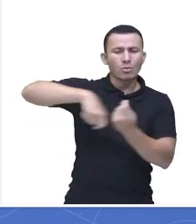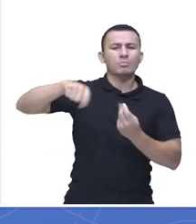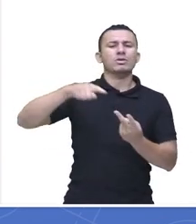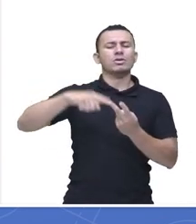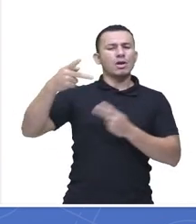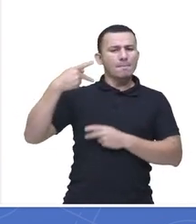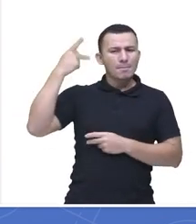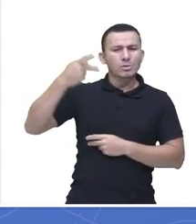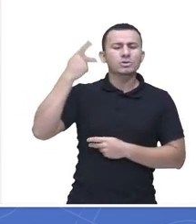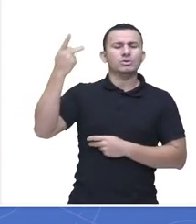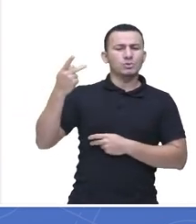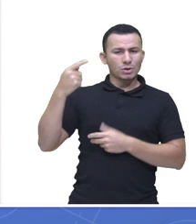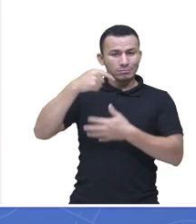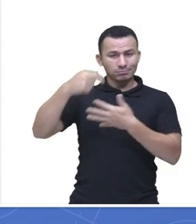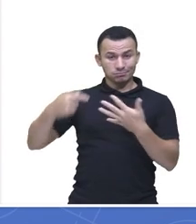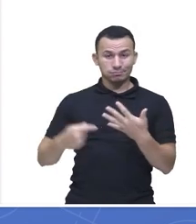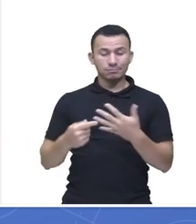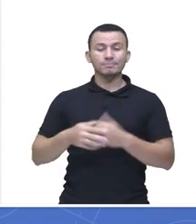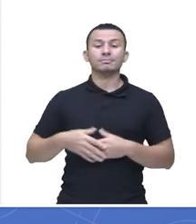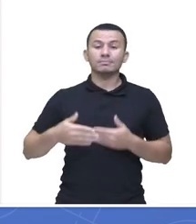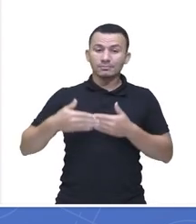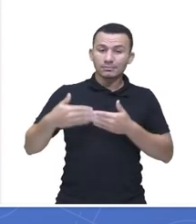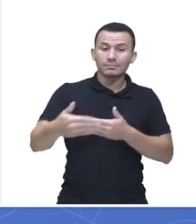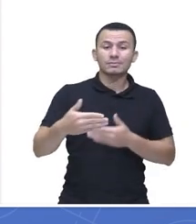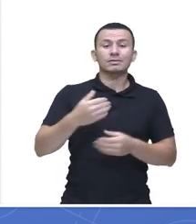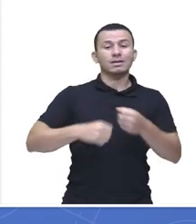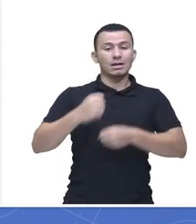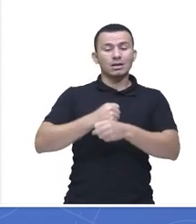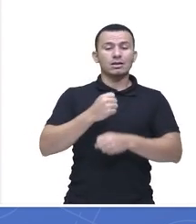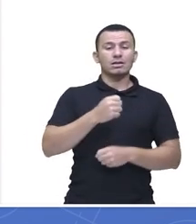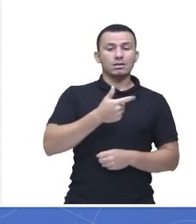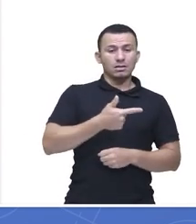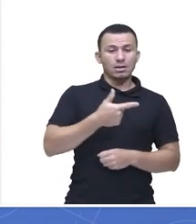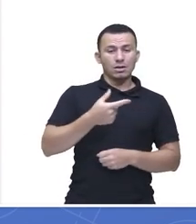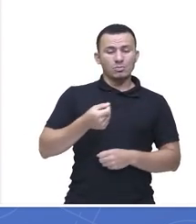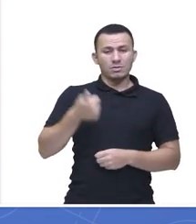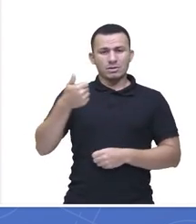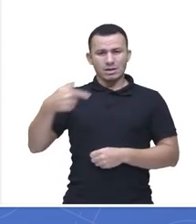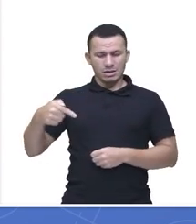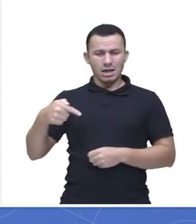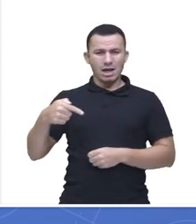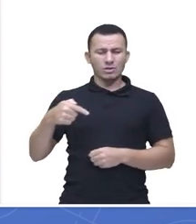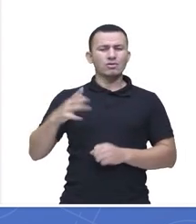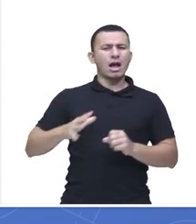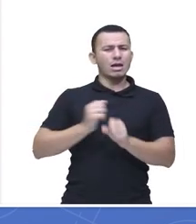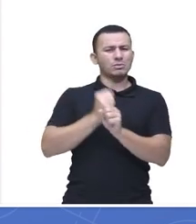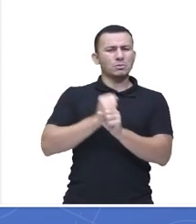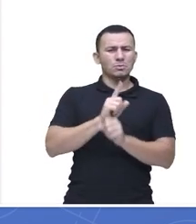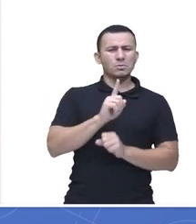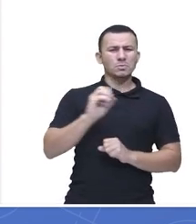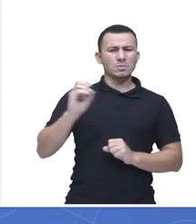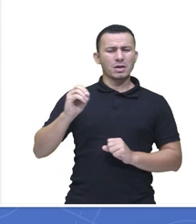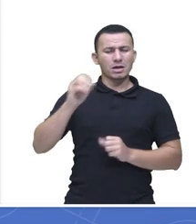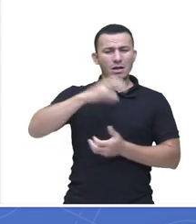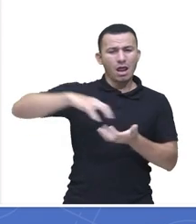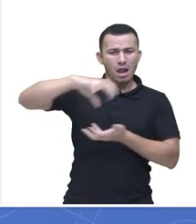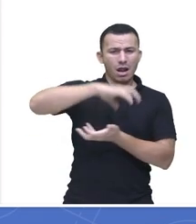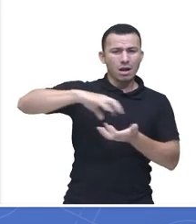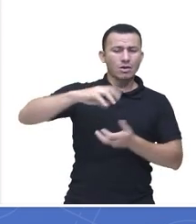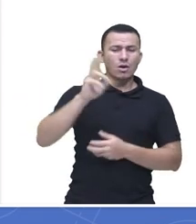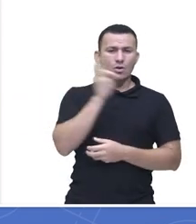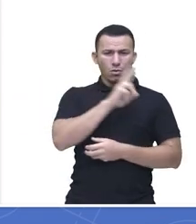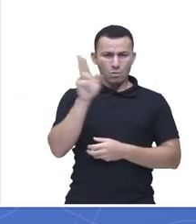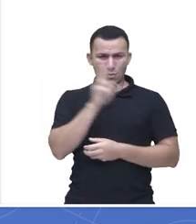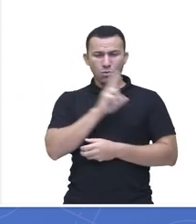política, não é mesmo? Neste ano de 2017, lembramos dos 100 anos da chamada Revolução Russa, ou Revolução